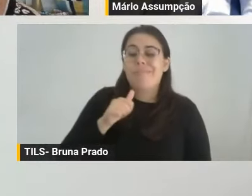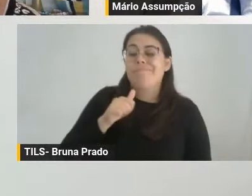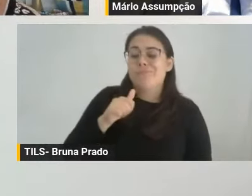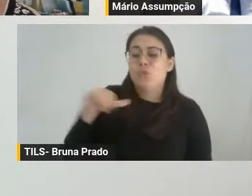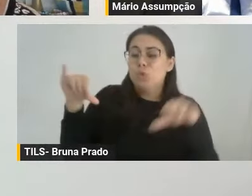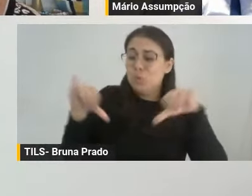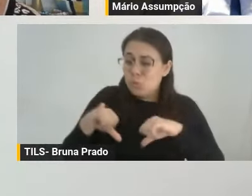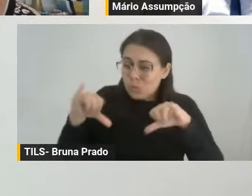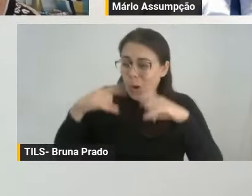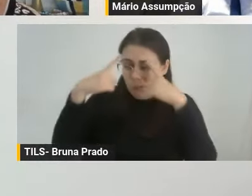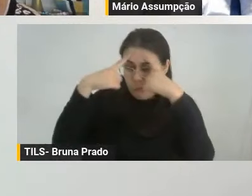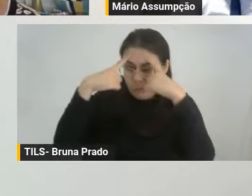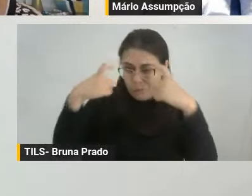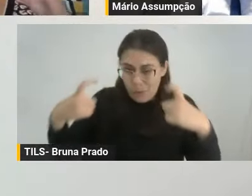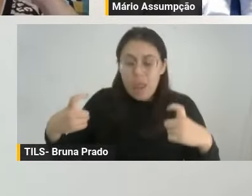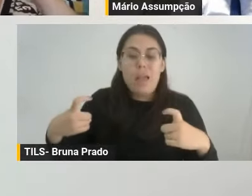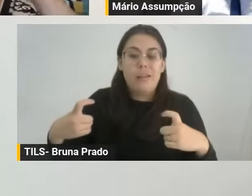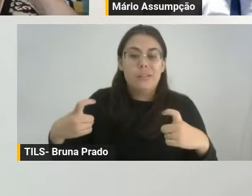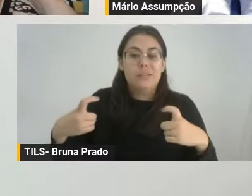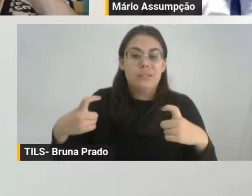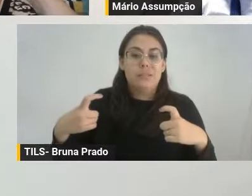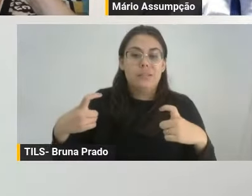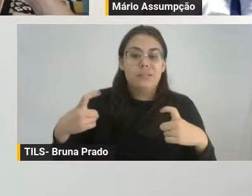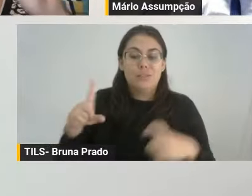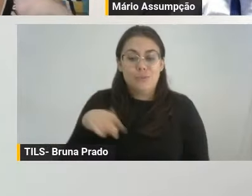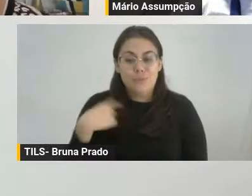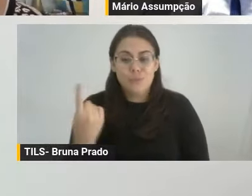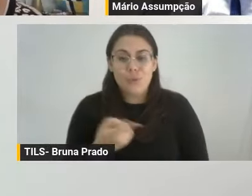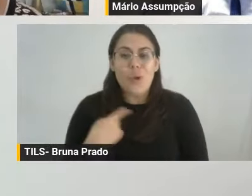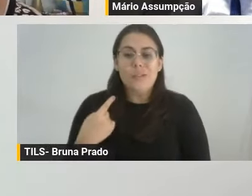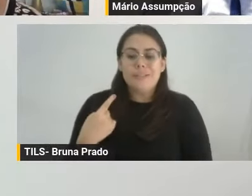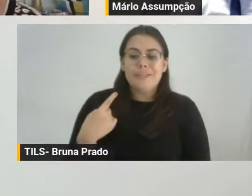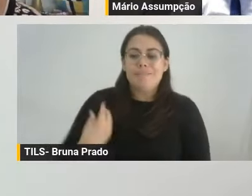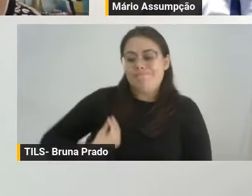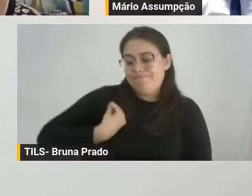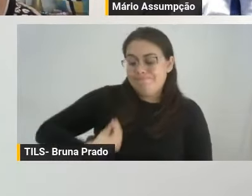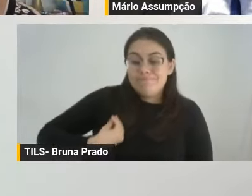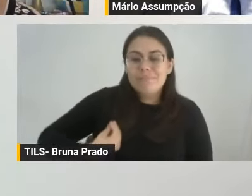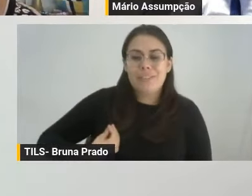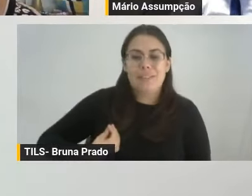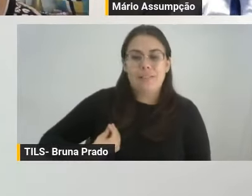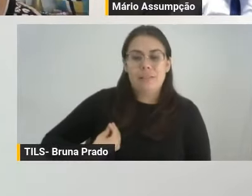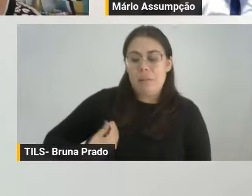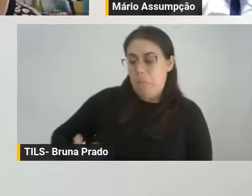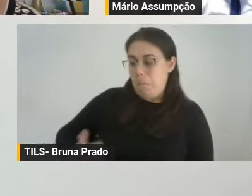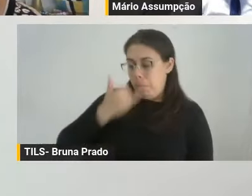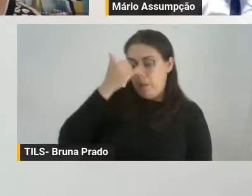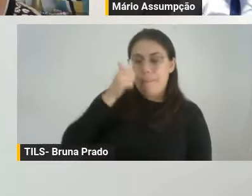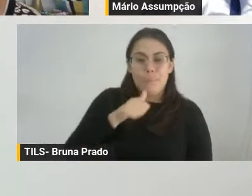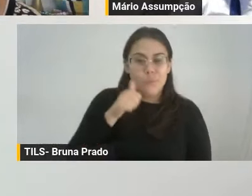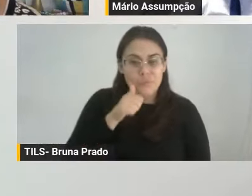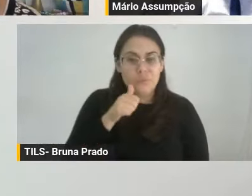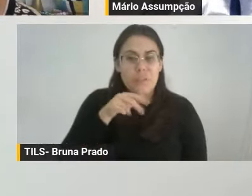e tem convivido muito fortemente com a violência contra a mulher, na perspectiva da